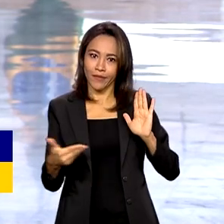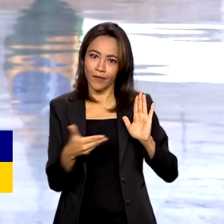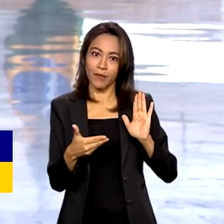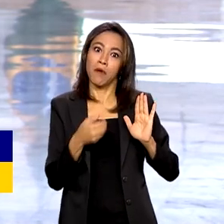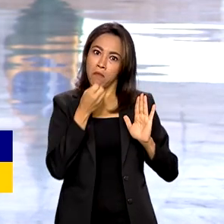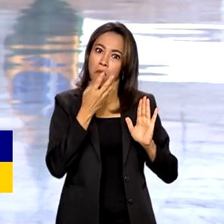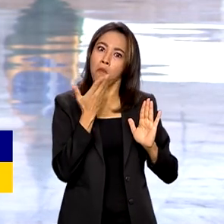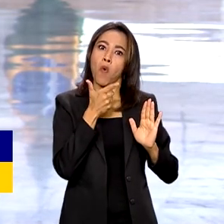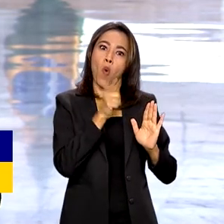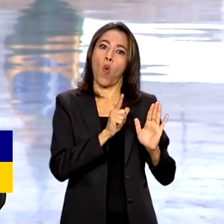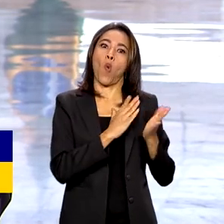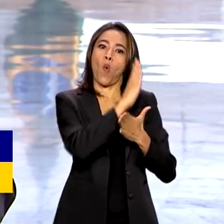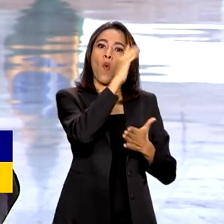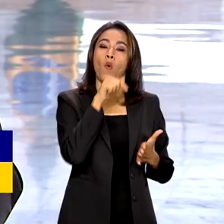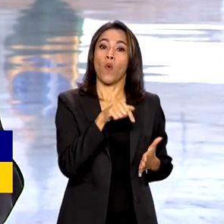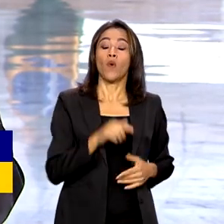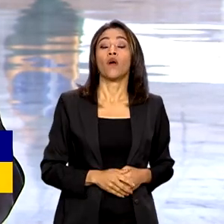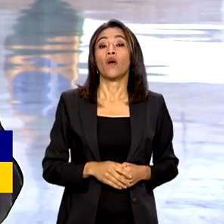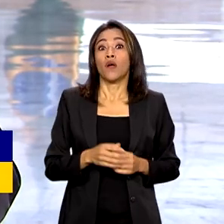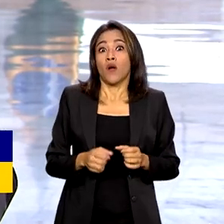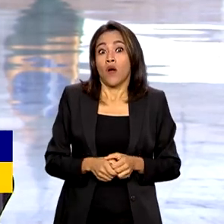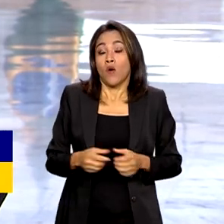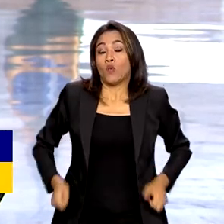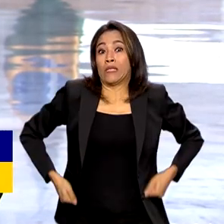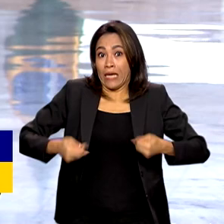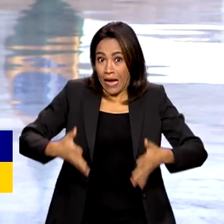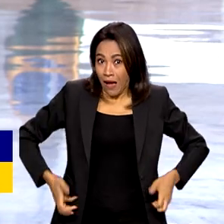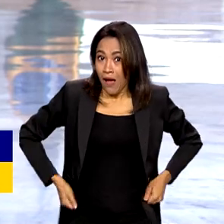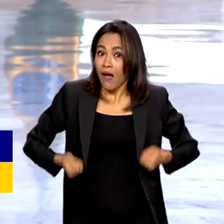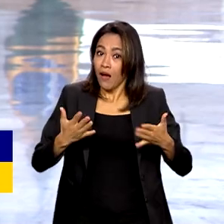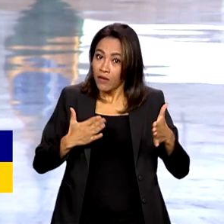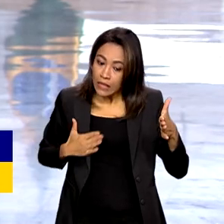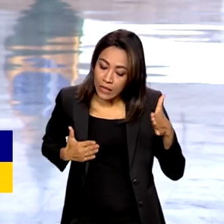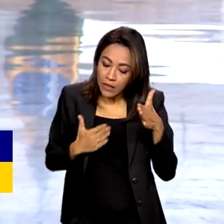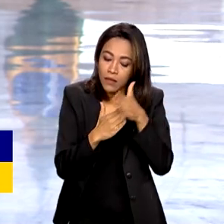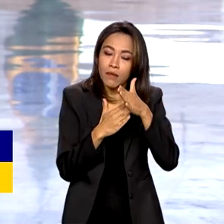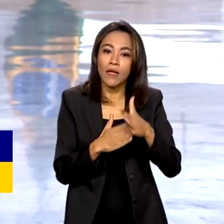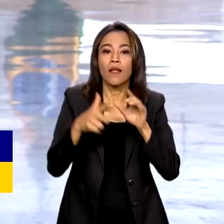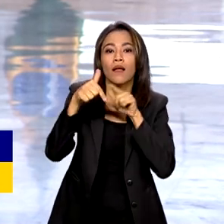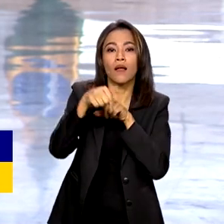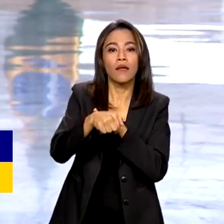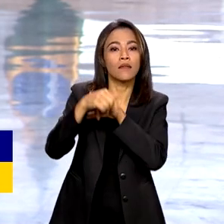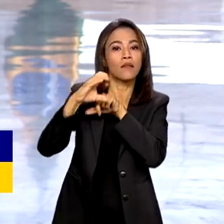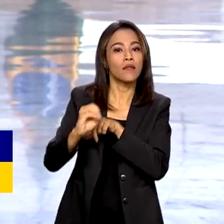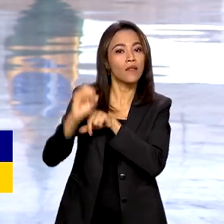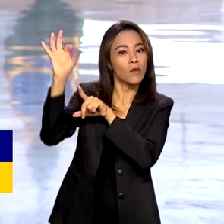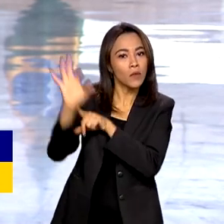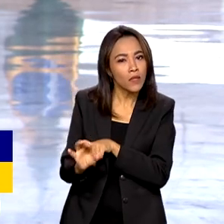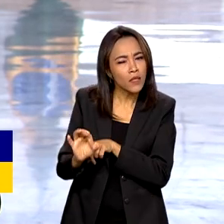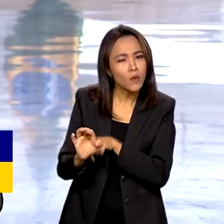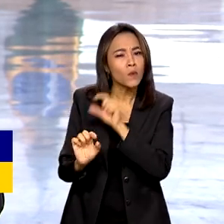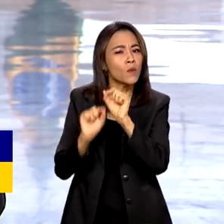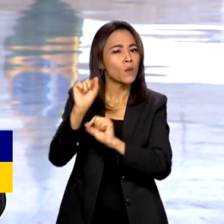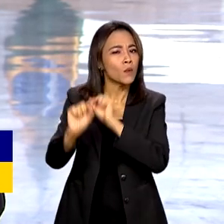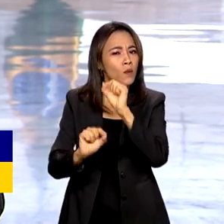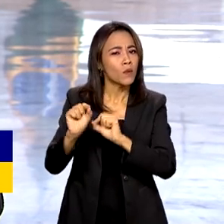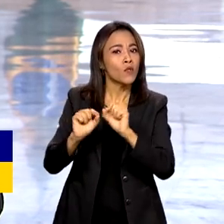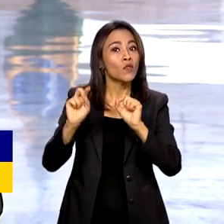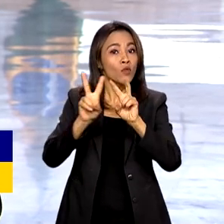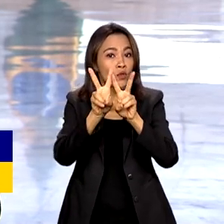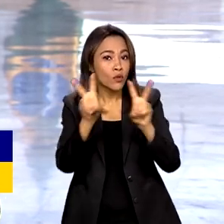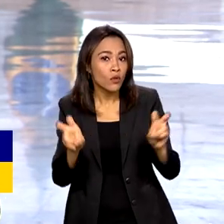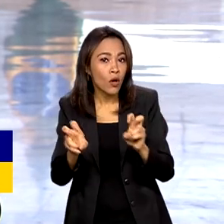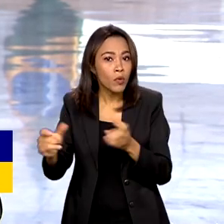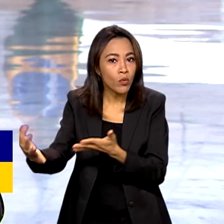O projeto estabelece que o crescimento dos gastos será limitado a 70% da variação das receitas